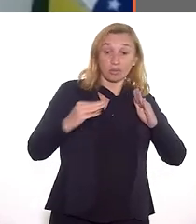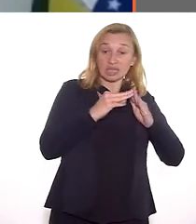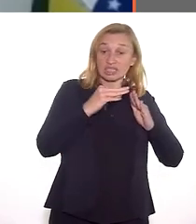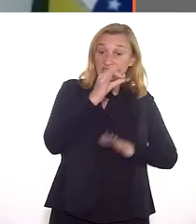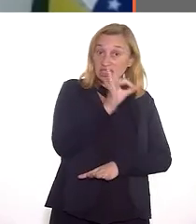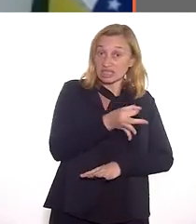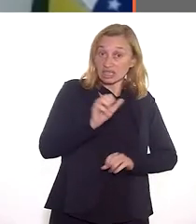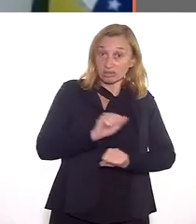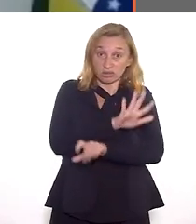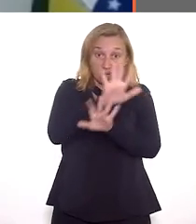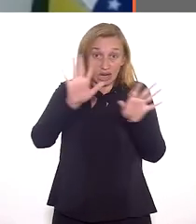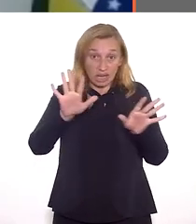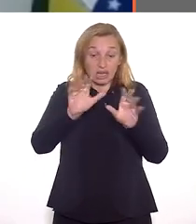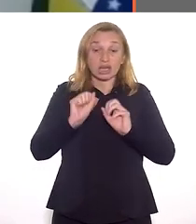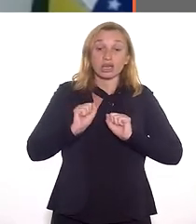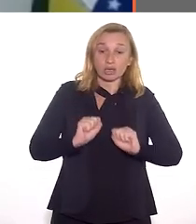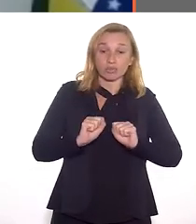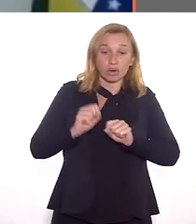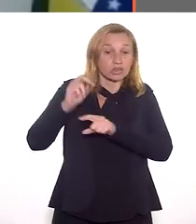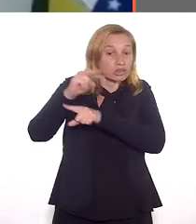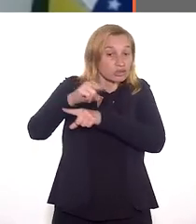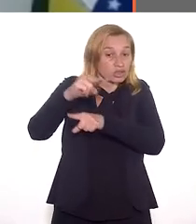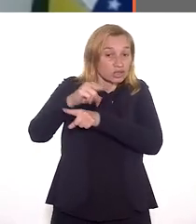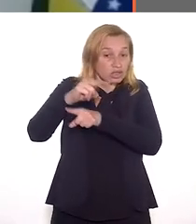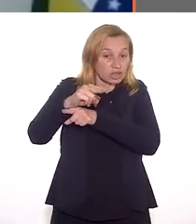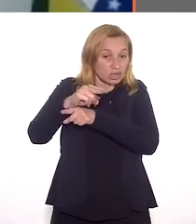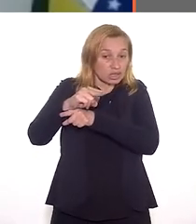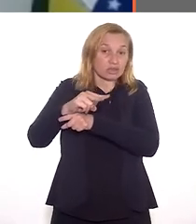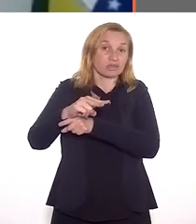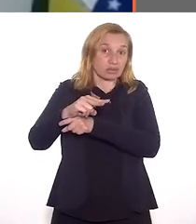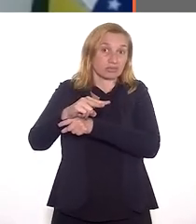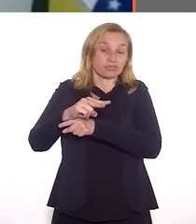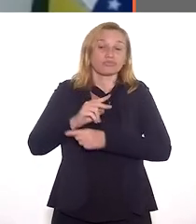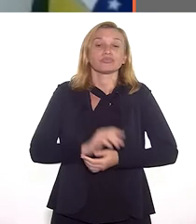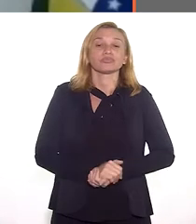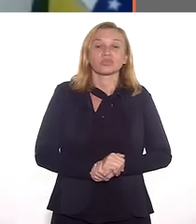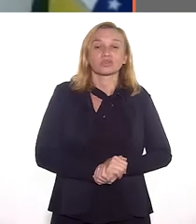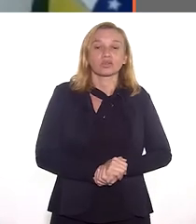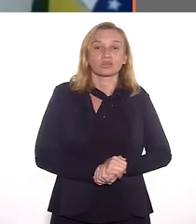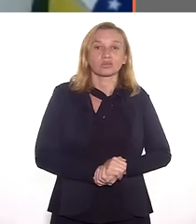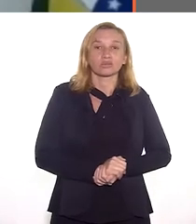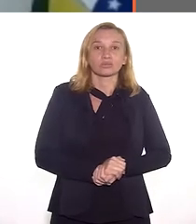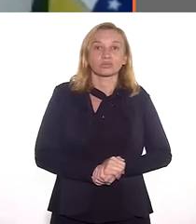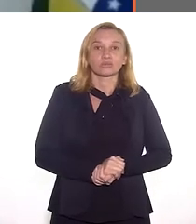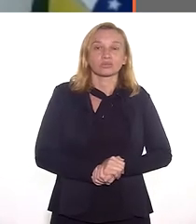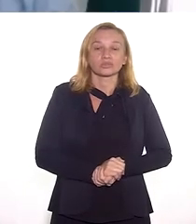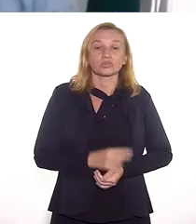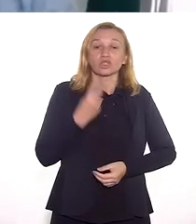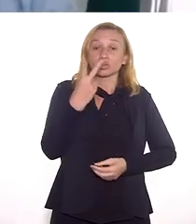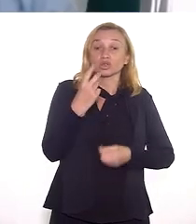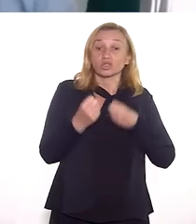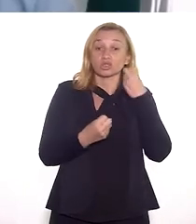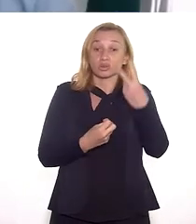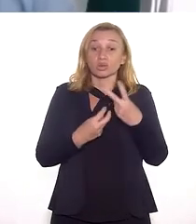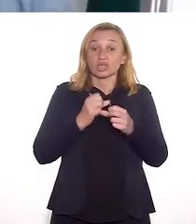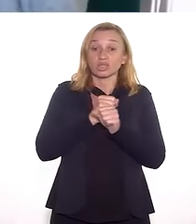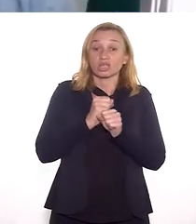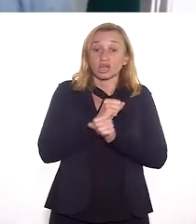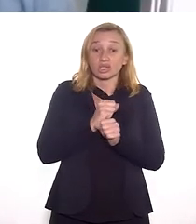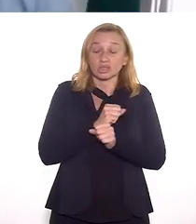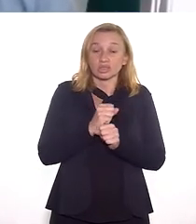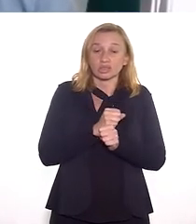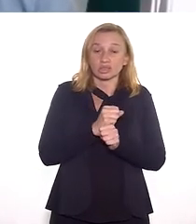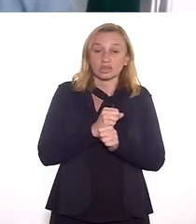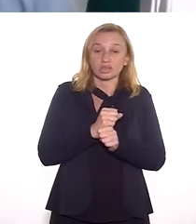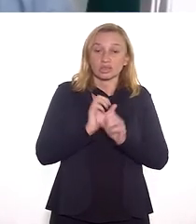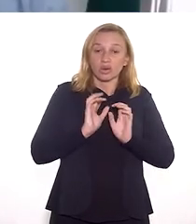territórios, com metas claras, metas que podem ser monitoradas e mensuradas, de modo que, de